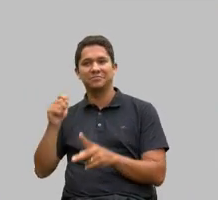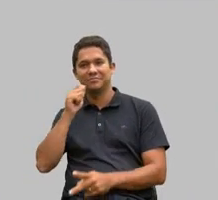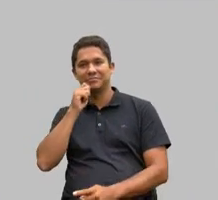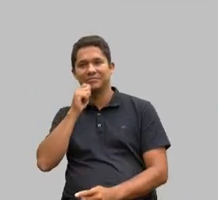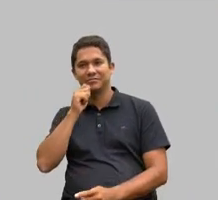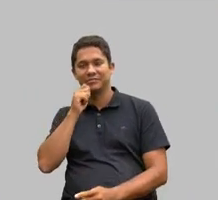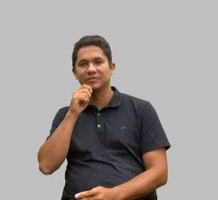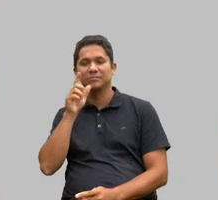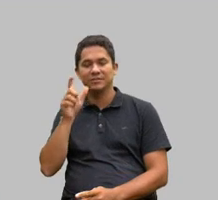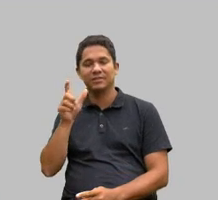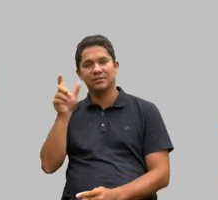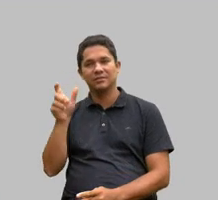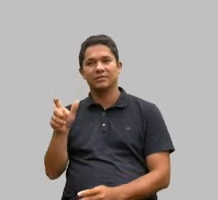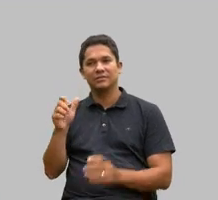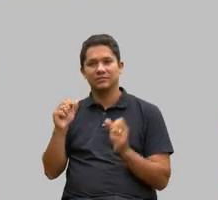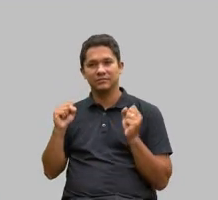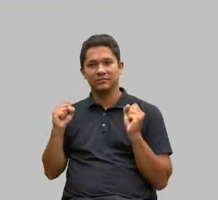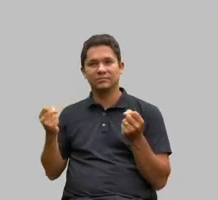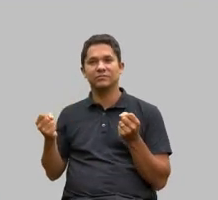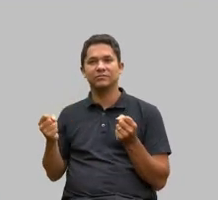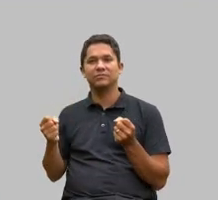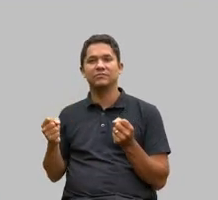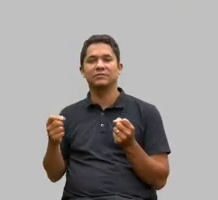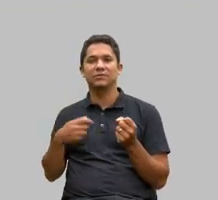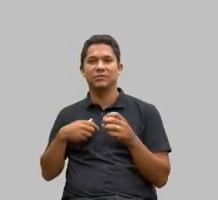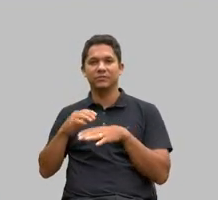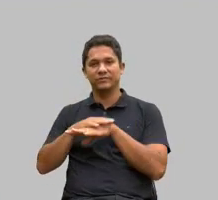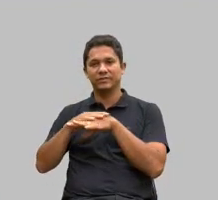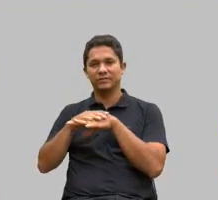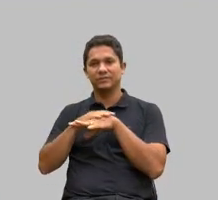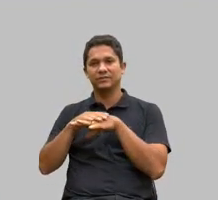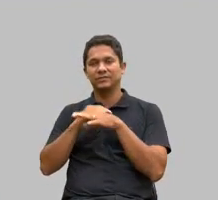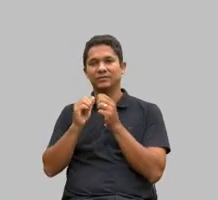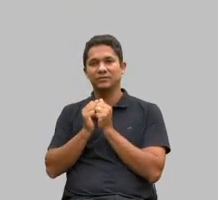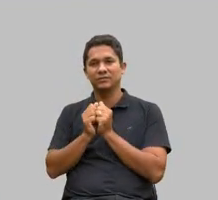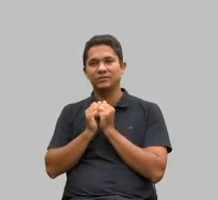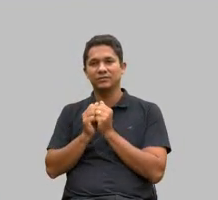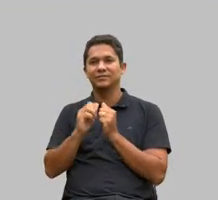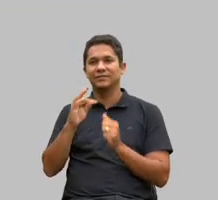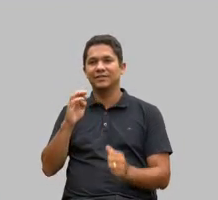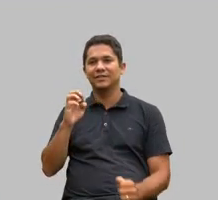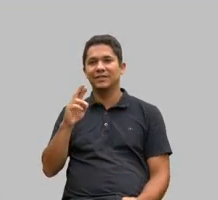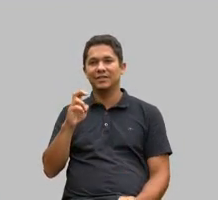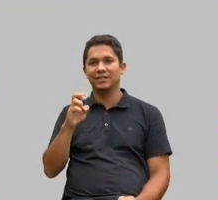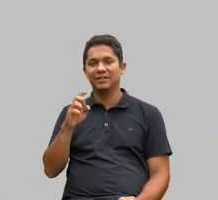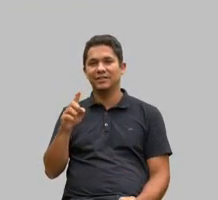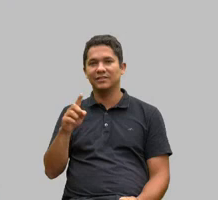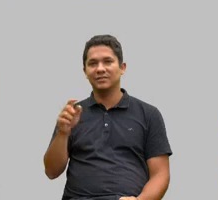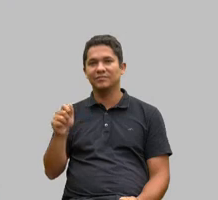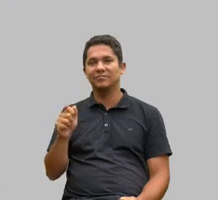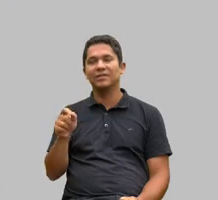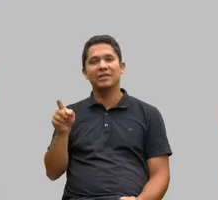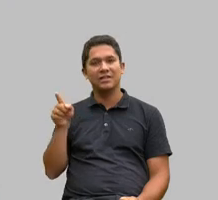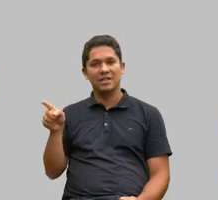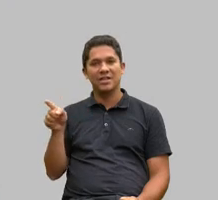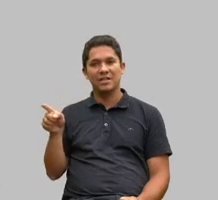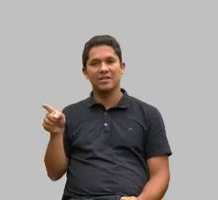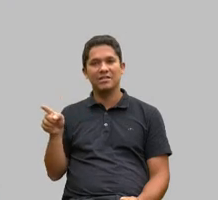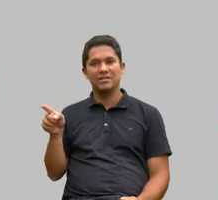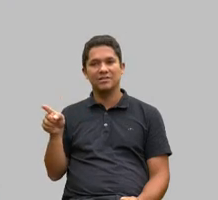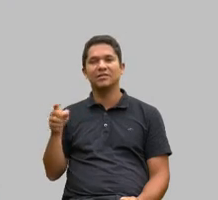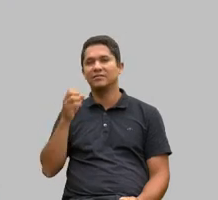dedicação eu conversava com a Tereza aqui esse menino é alguém que a gente precisa dar